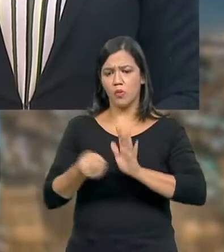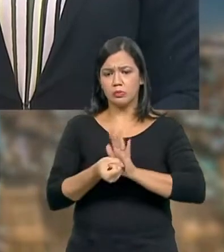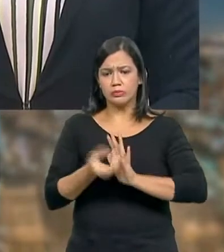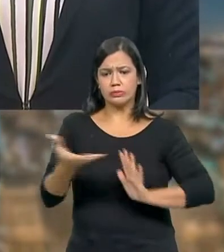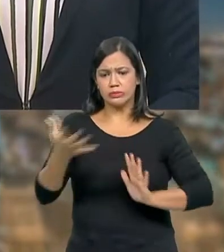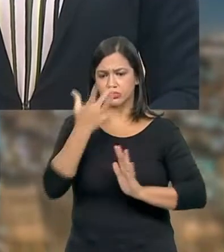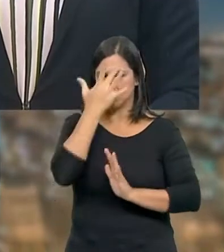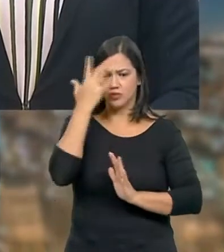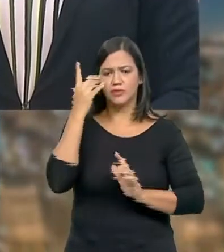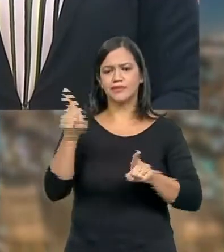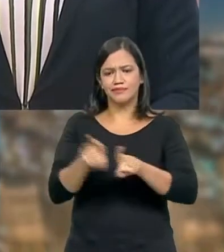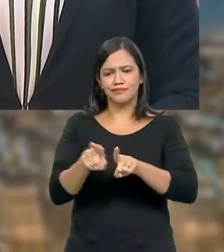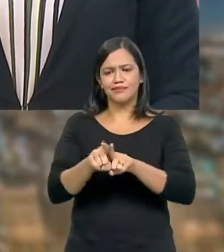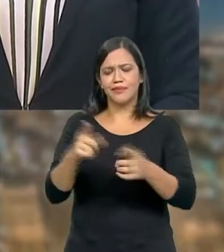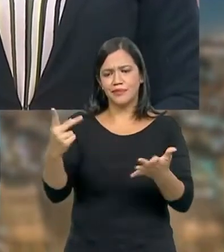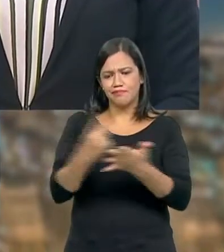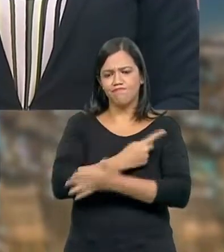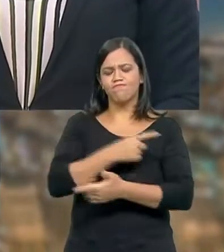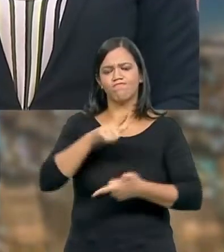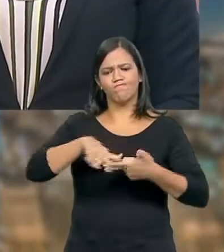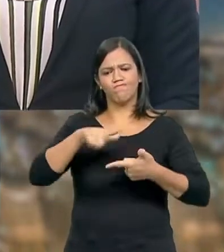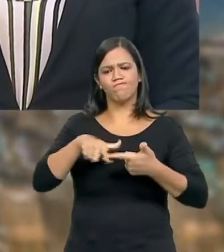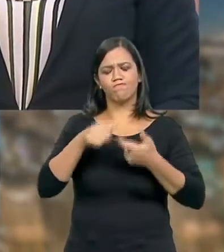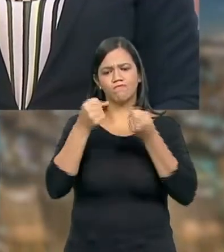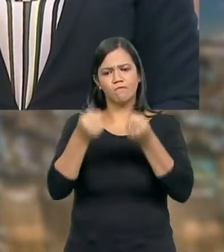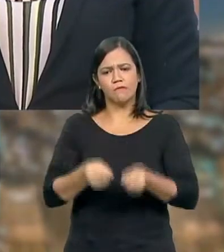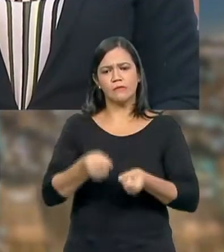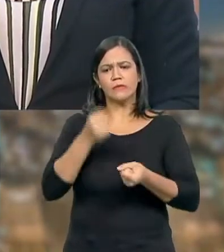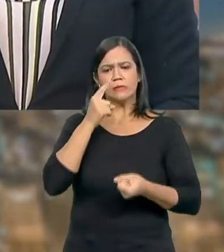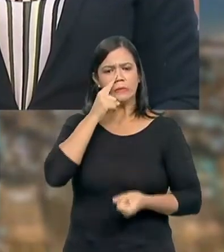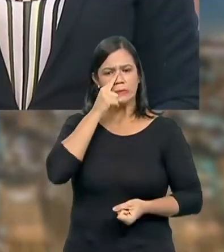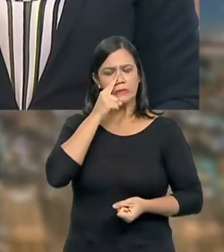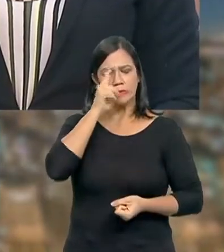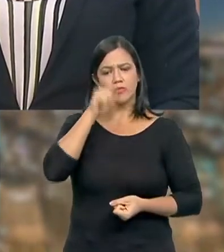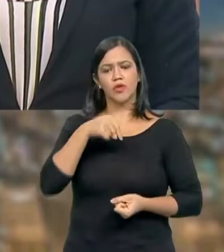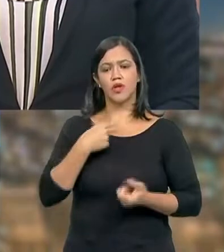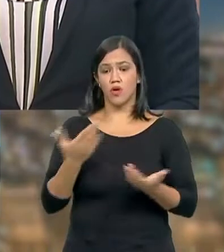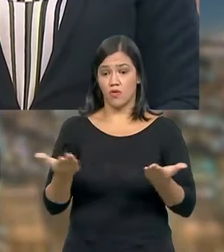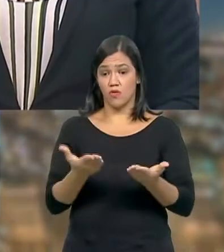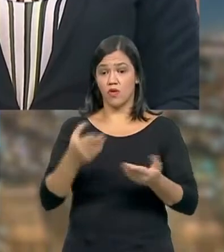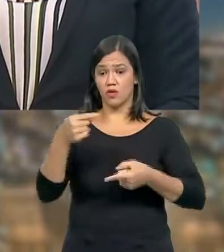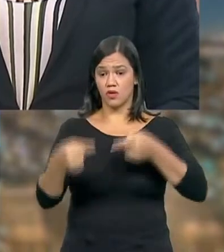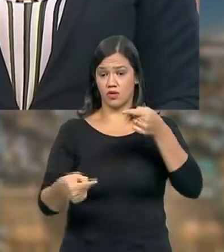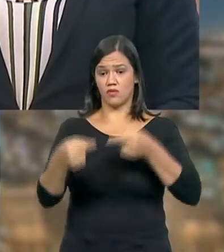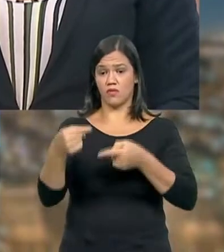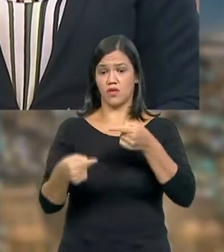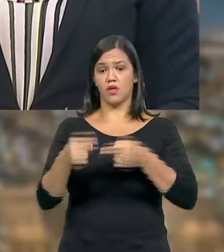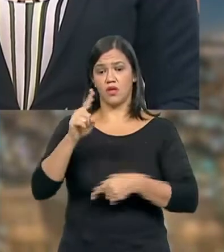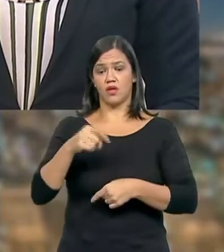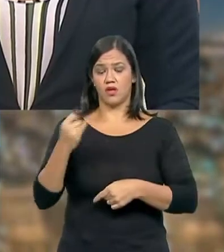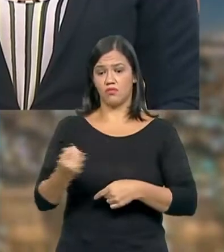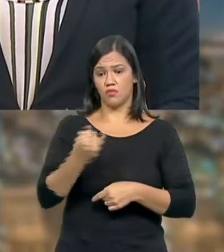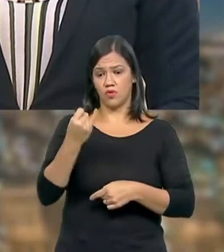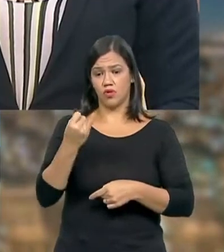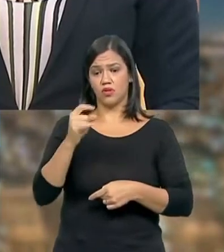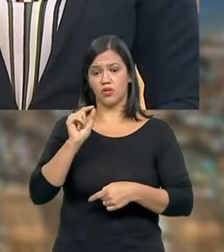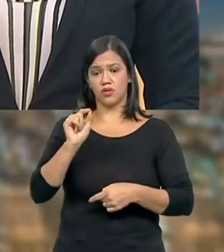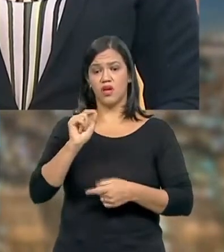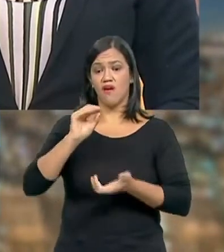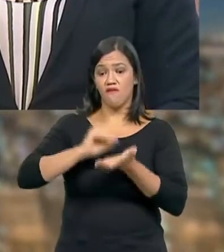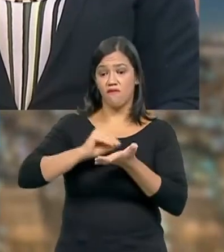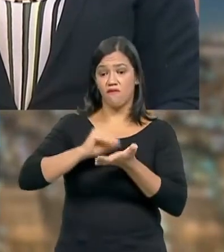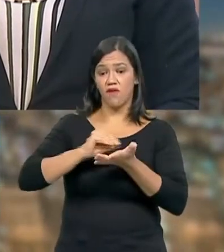trouxe tanta tragédia para a população. O que eu queria debater é a falta de